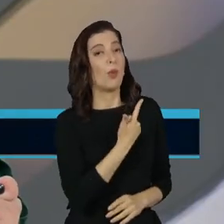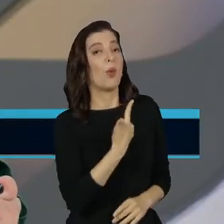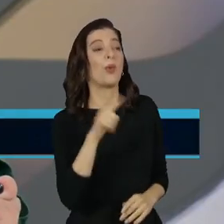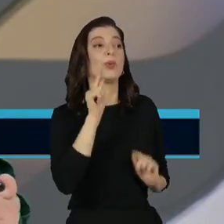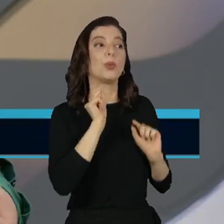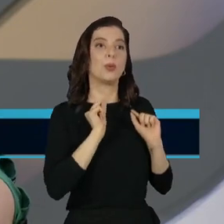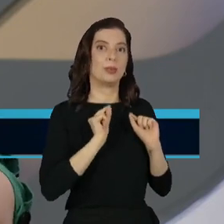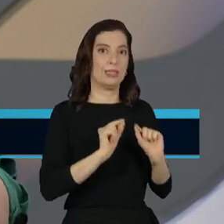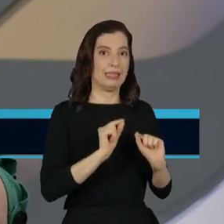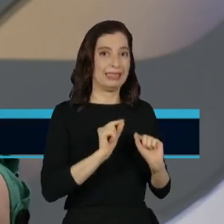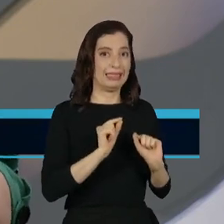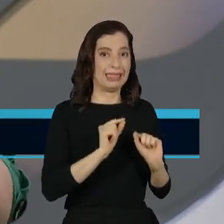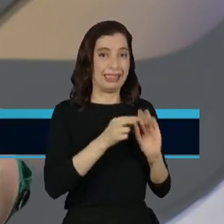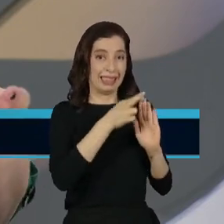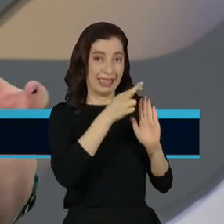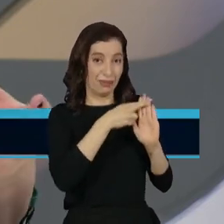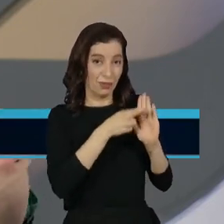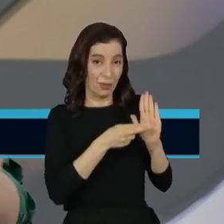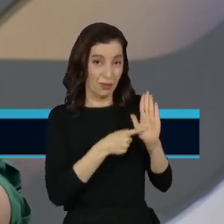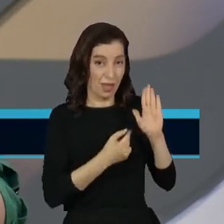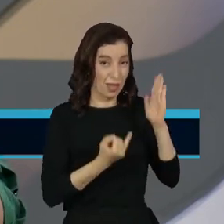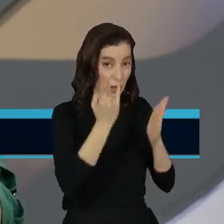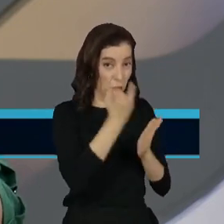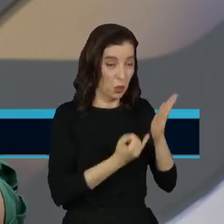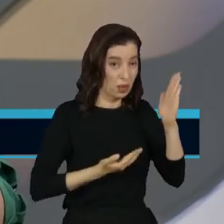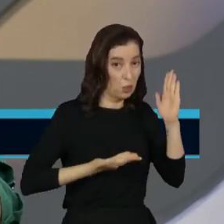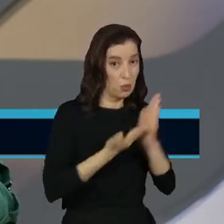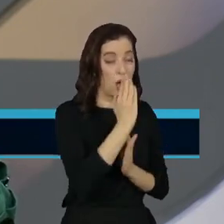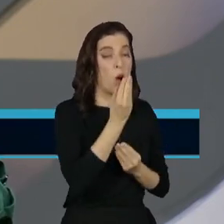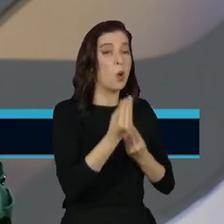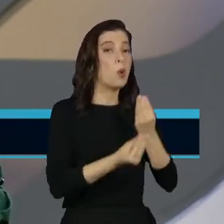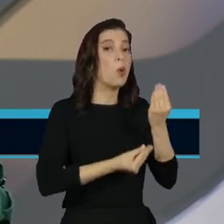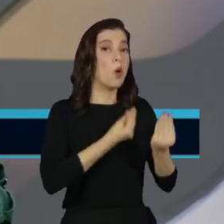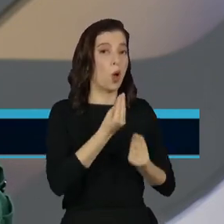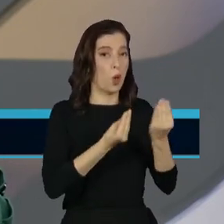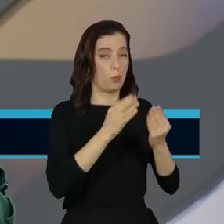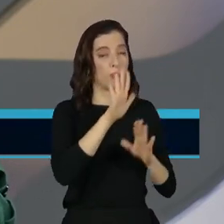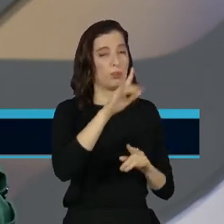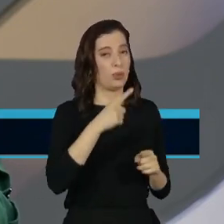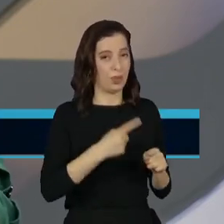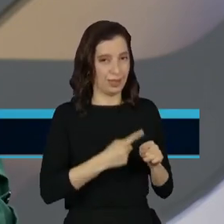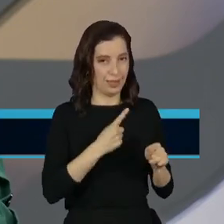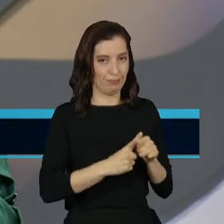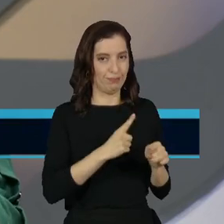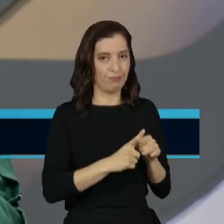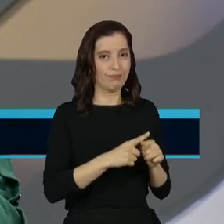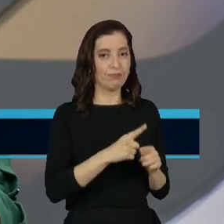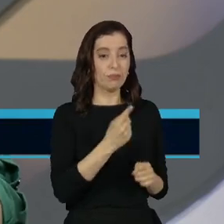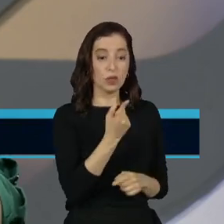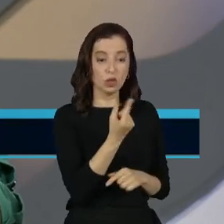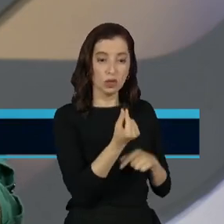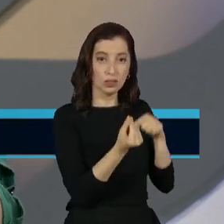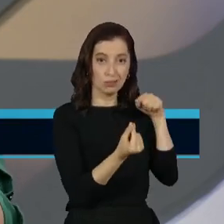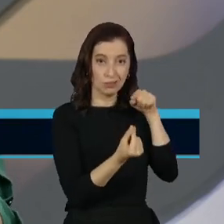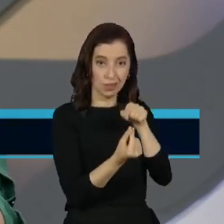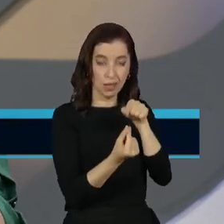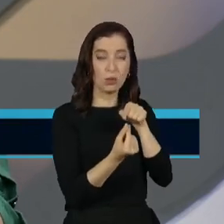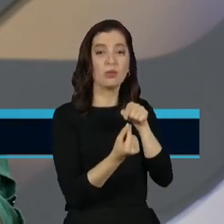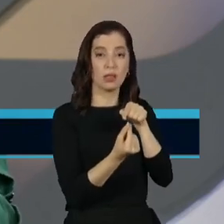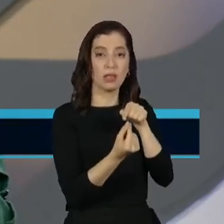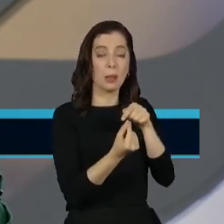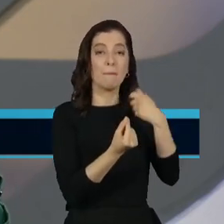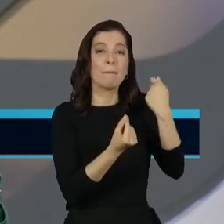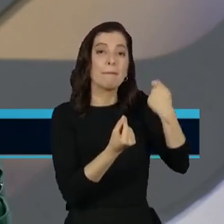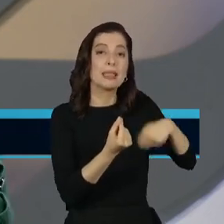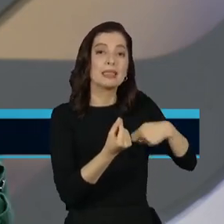reforma como? Porque o capital político necessário para que essa reforma seja aprovada, ele não é pequeno. O ministro